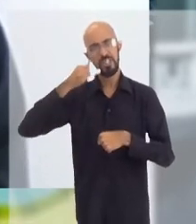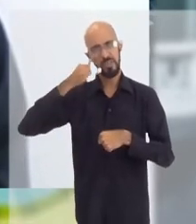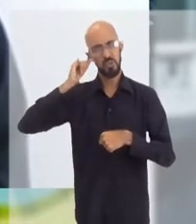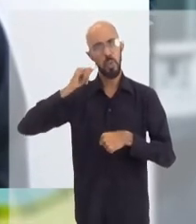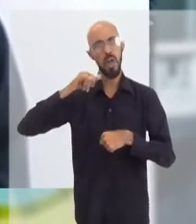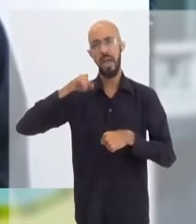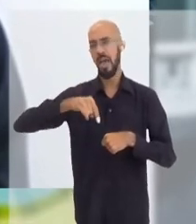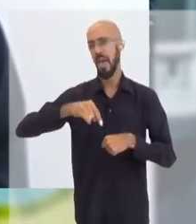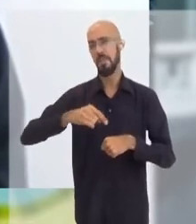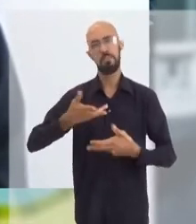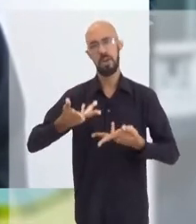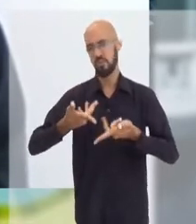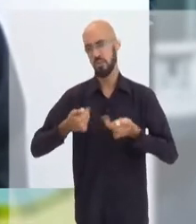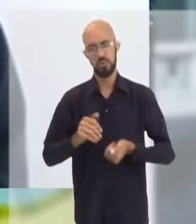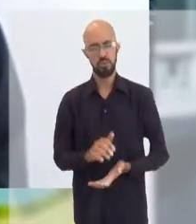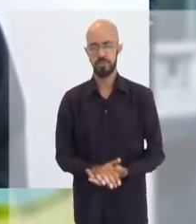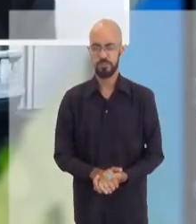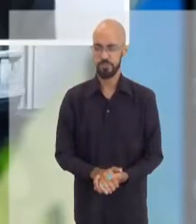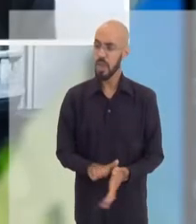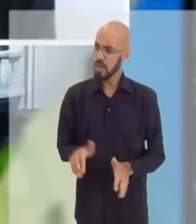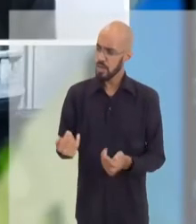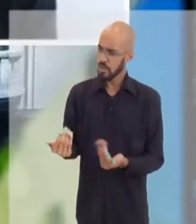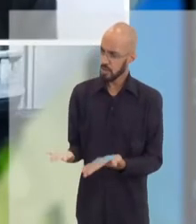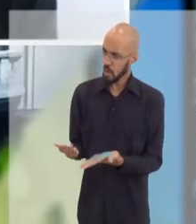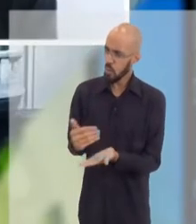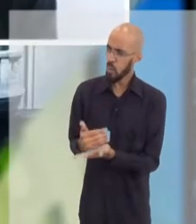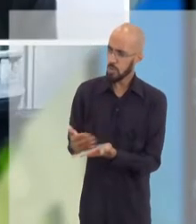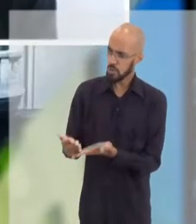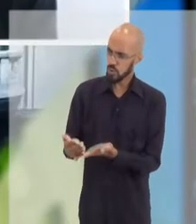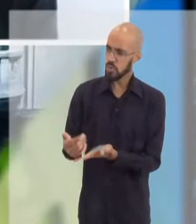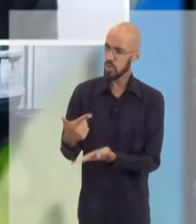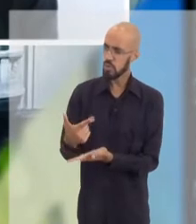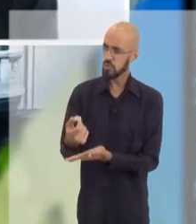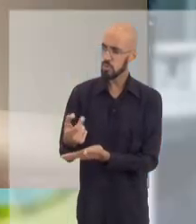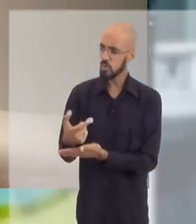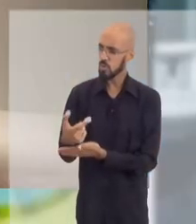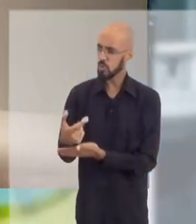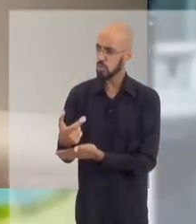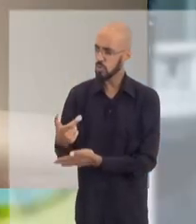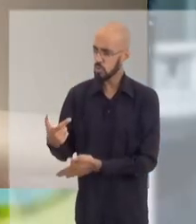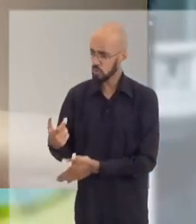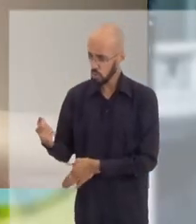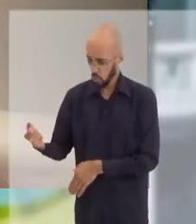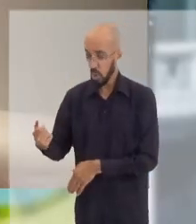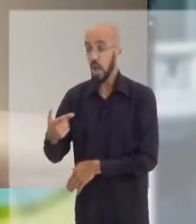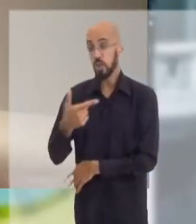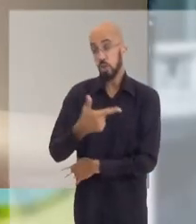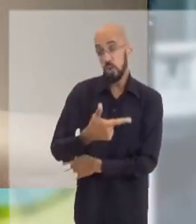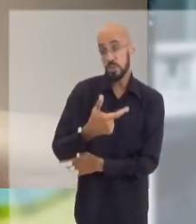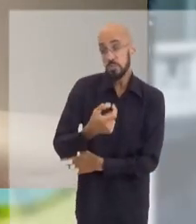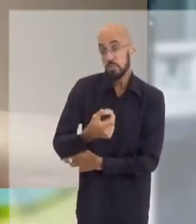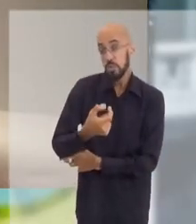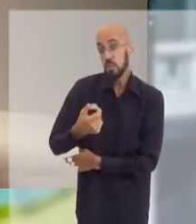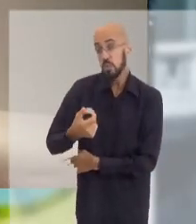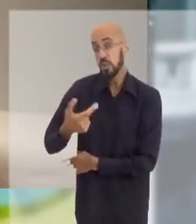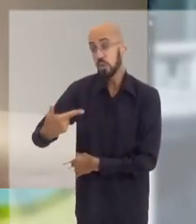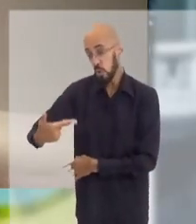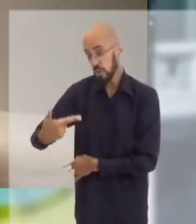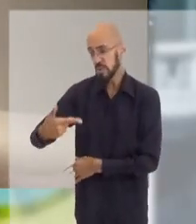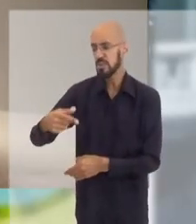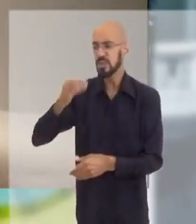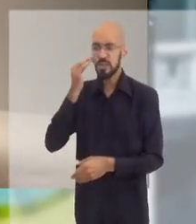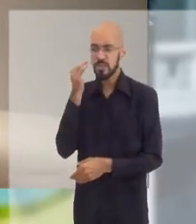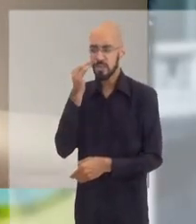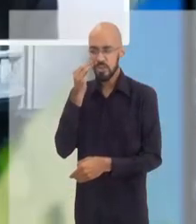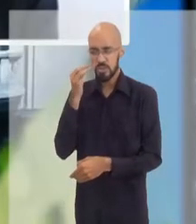são gigantescos em todo o mundo. Então, desde 2002, essa técnica já vem sendo